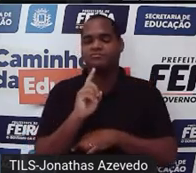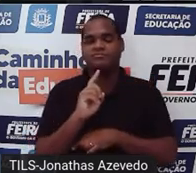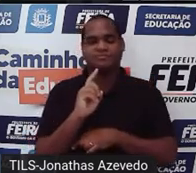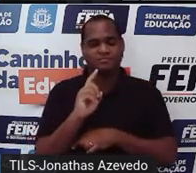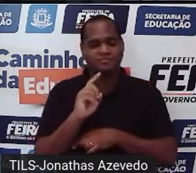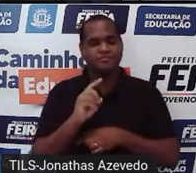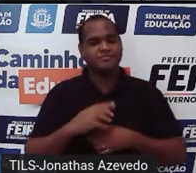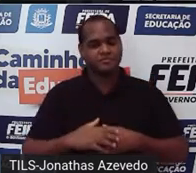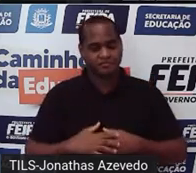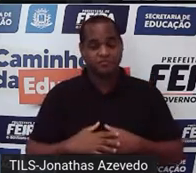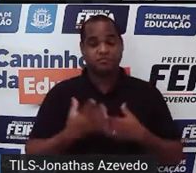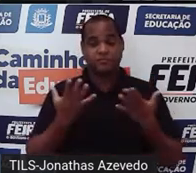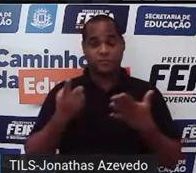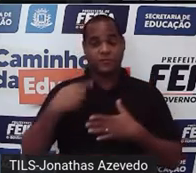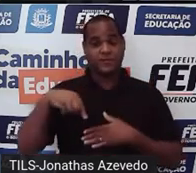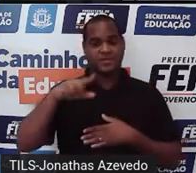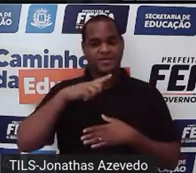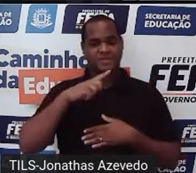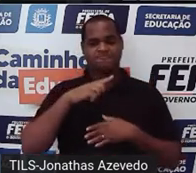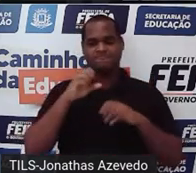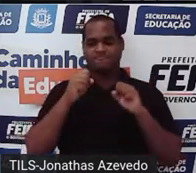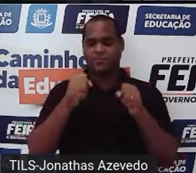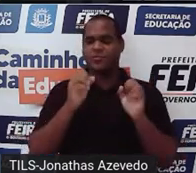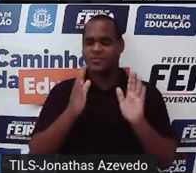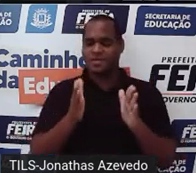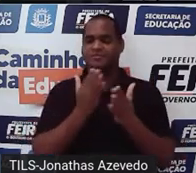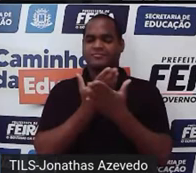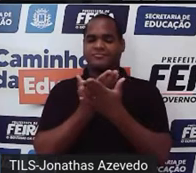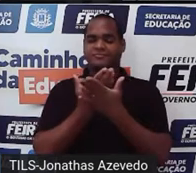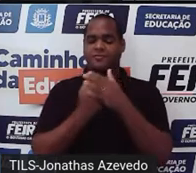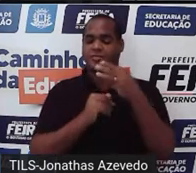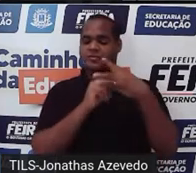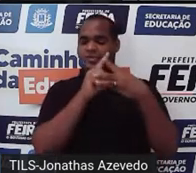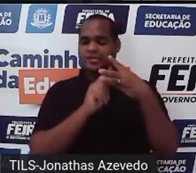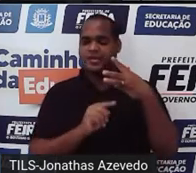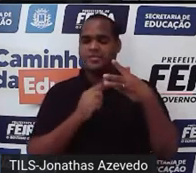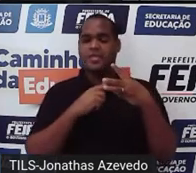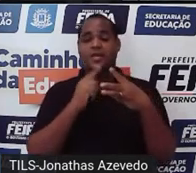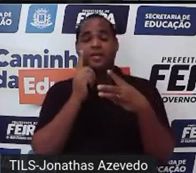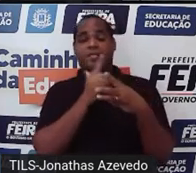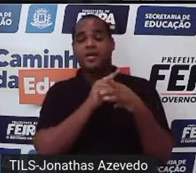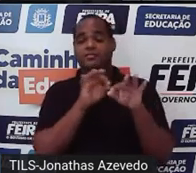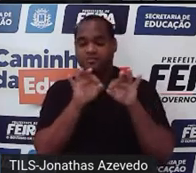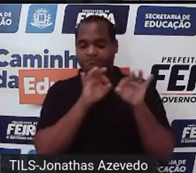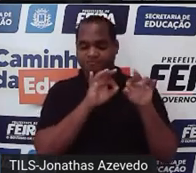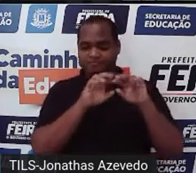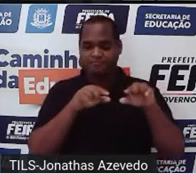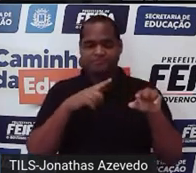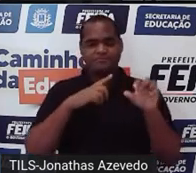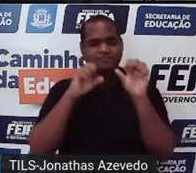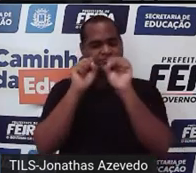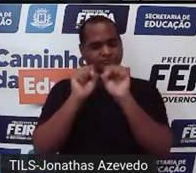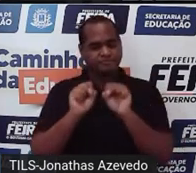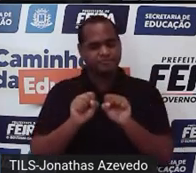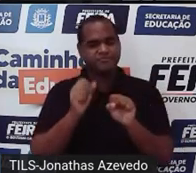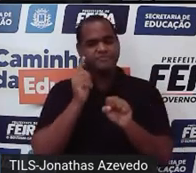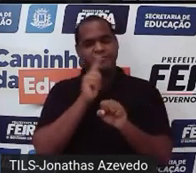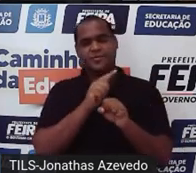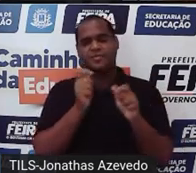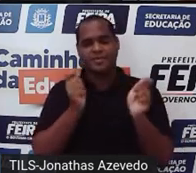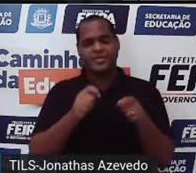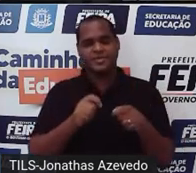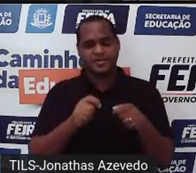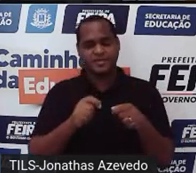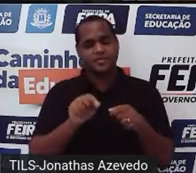E a gente já estudou três maneiras de resolver esses sistemas, tá? Um